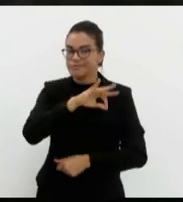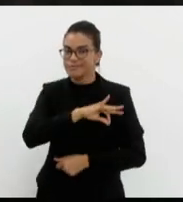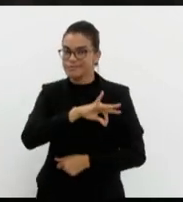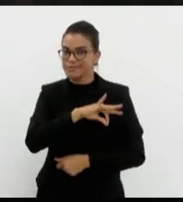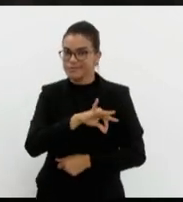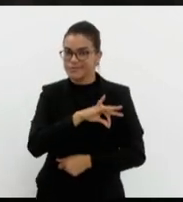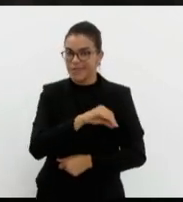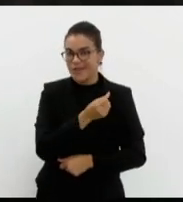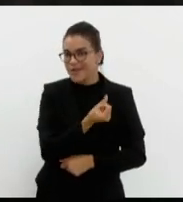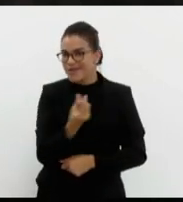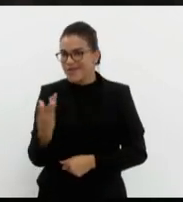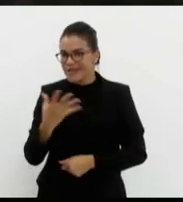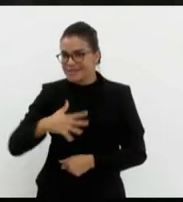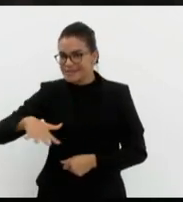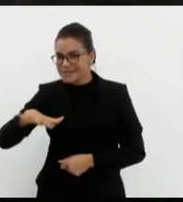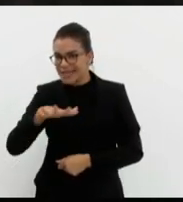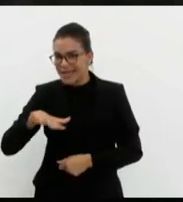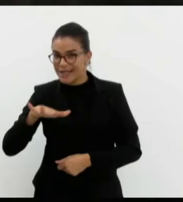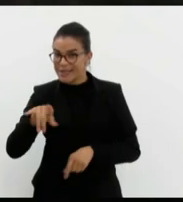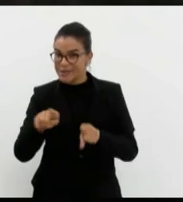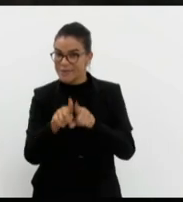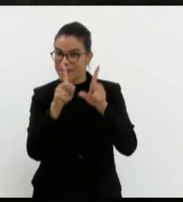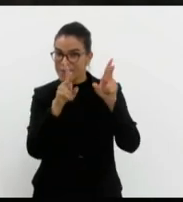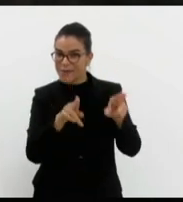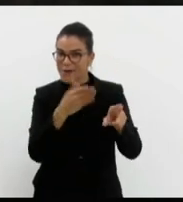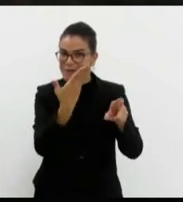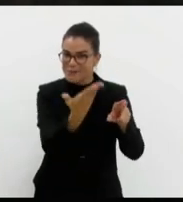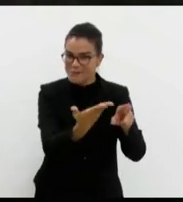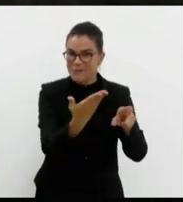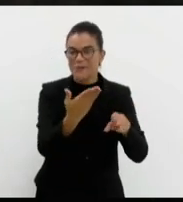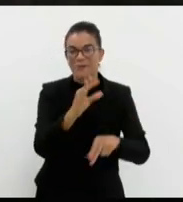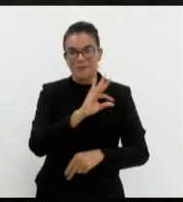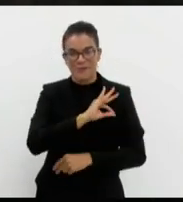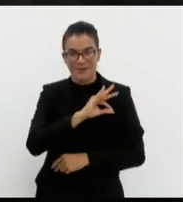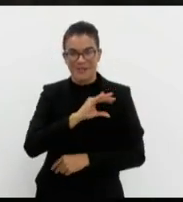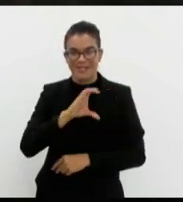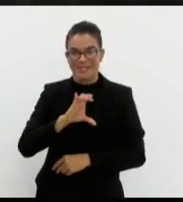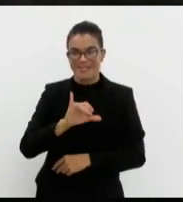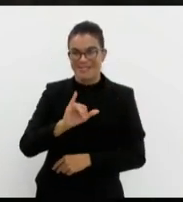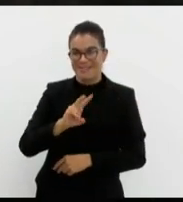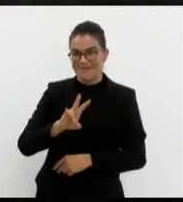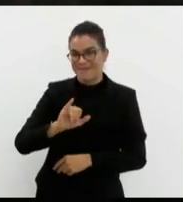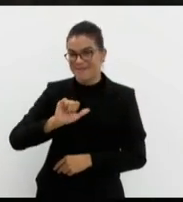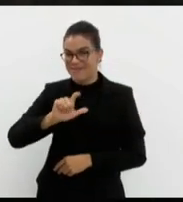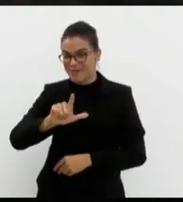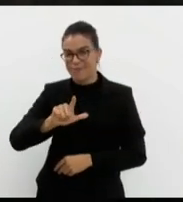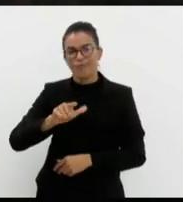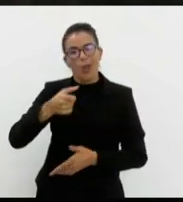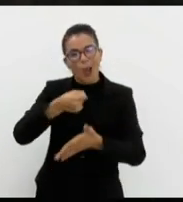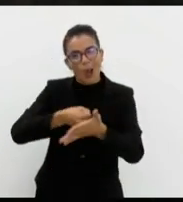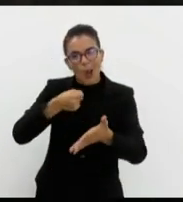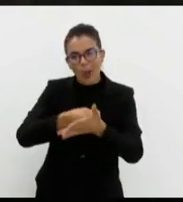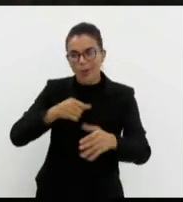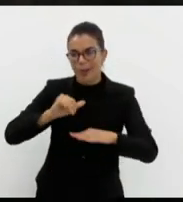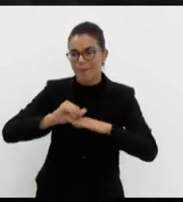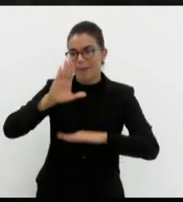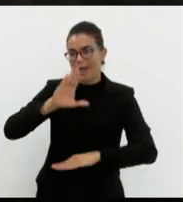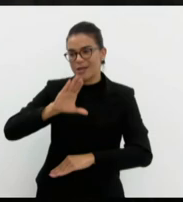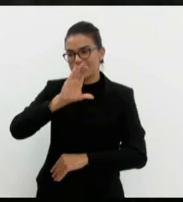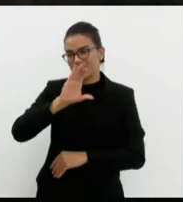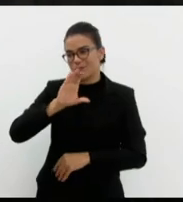Diversas áreas, inclusive a sua, Polícia Civil, lutam por mais concurso público.